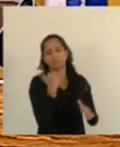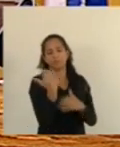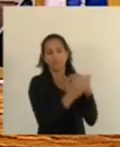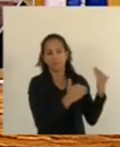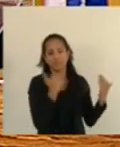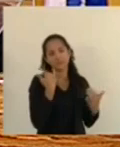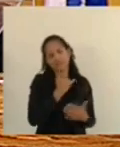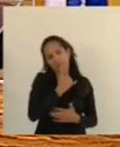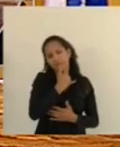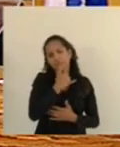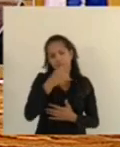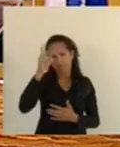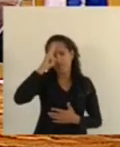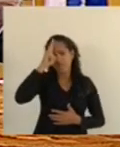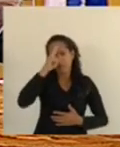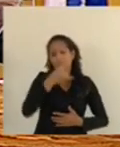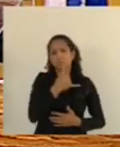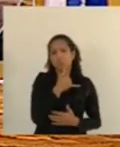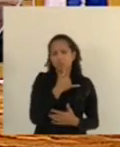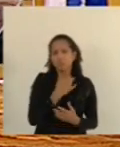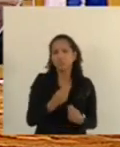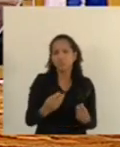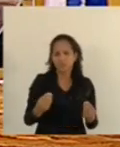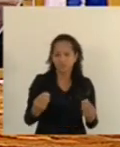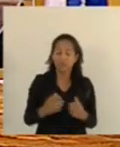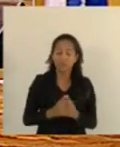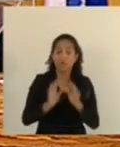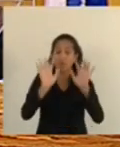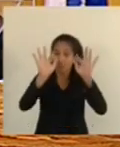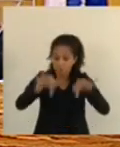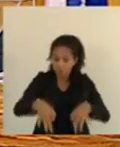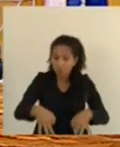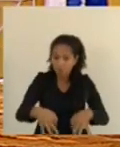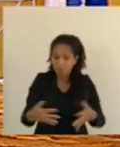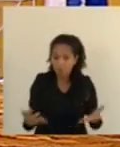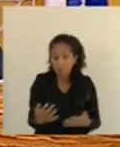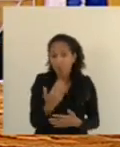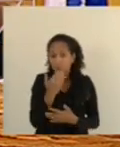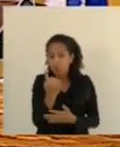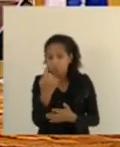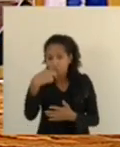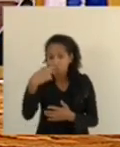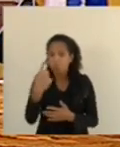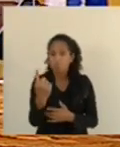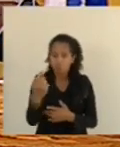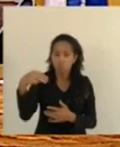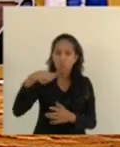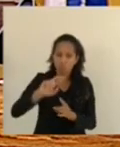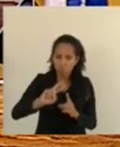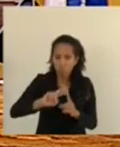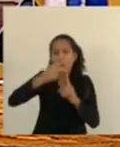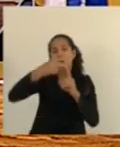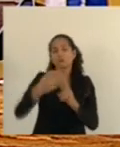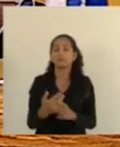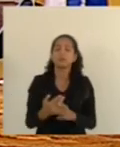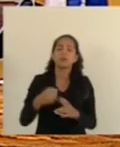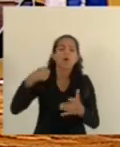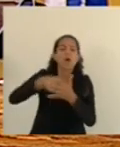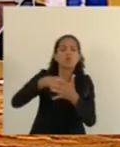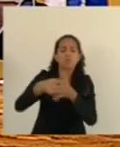essa história é triste, presidente. Para encerrar, eu peço um minuto mais, a luta pela inclusão e